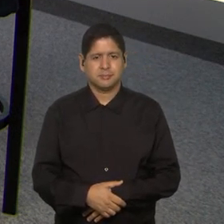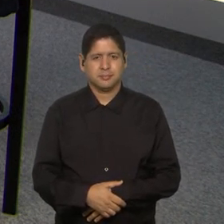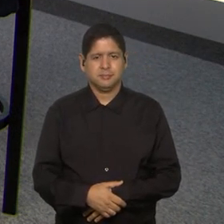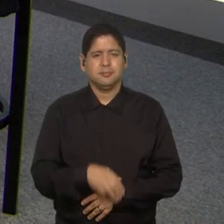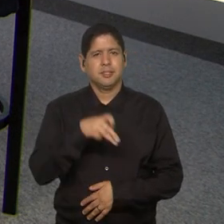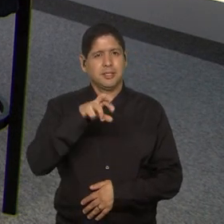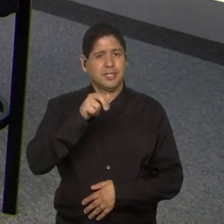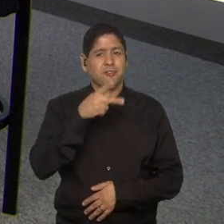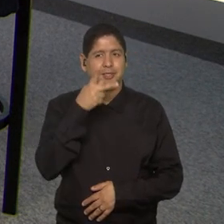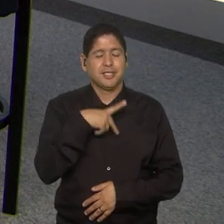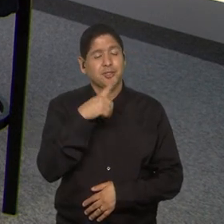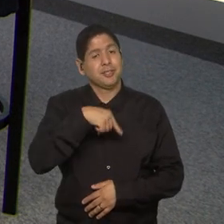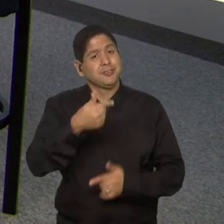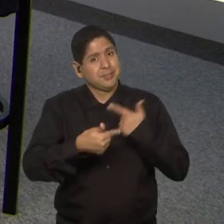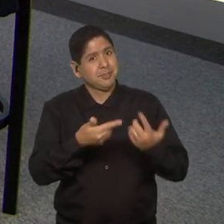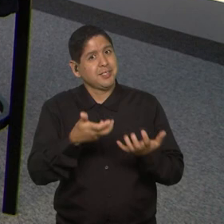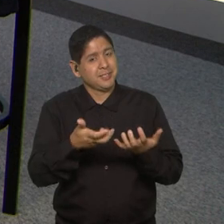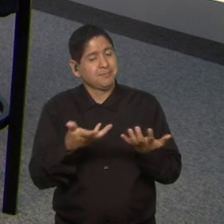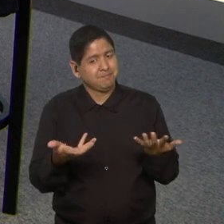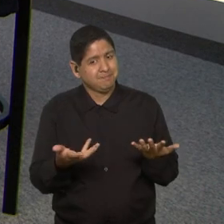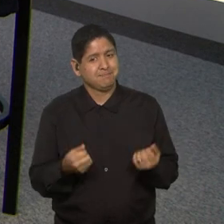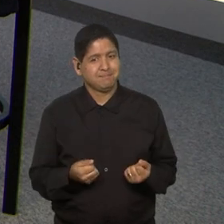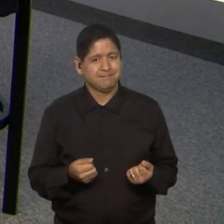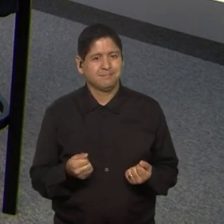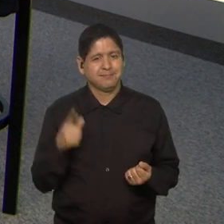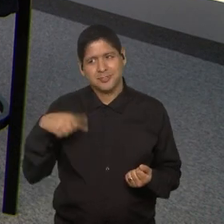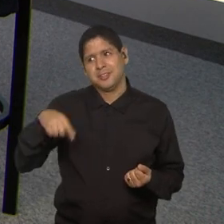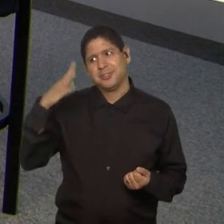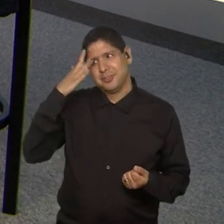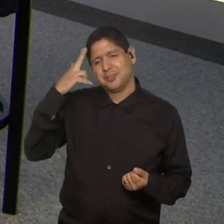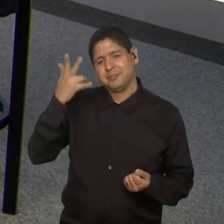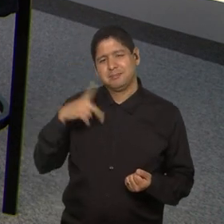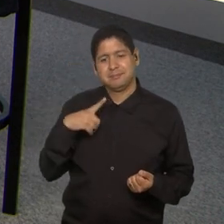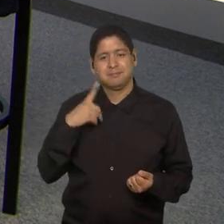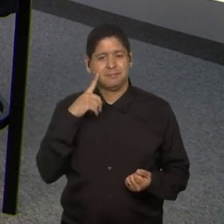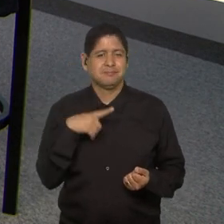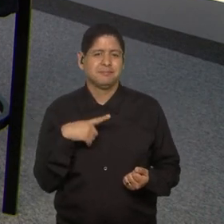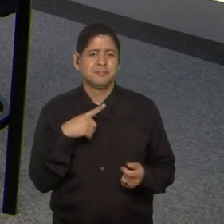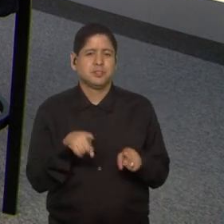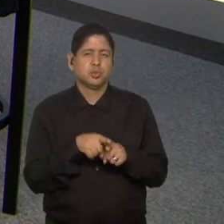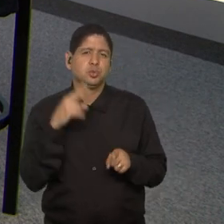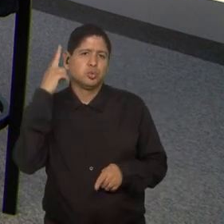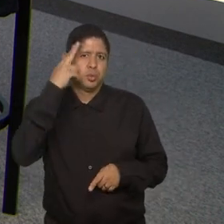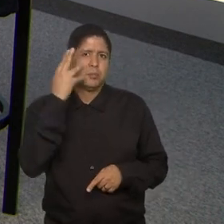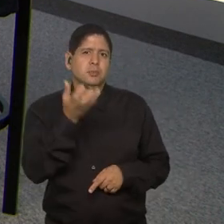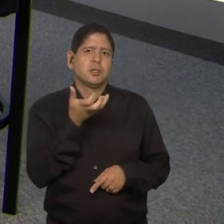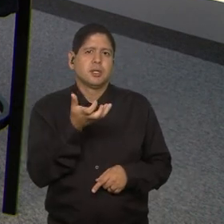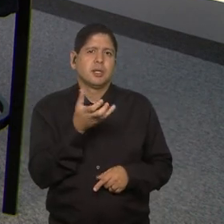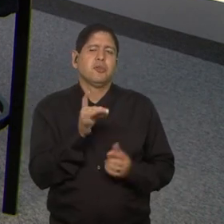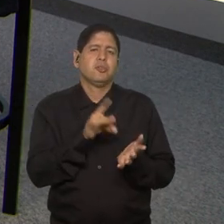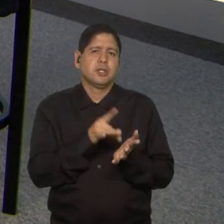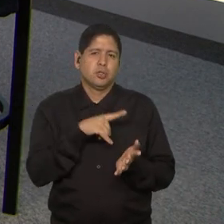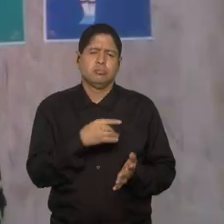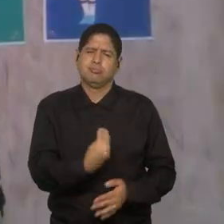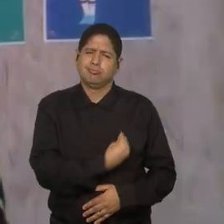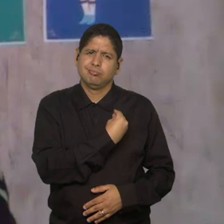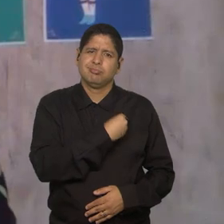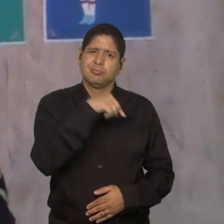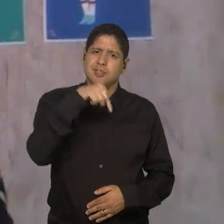A gente trabalha para isso, né? A gente sonha, né? Sonhamos e estamos aqui